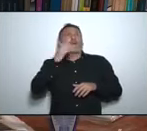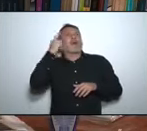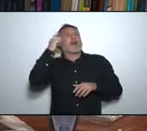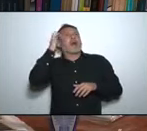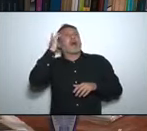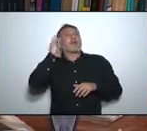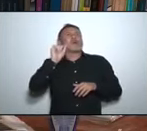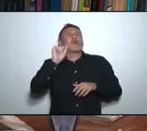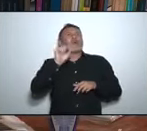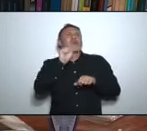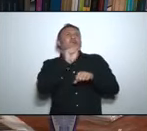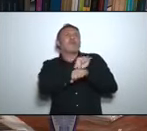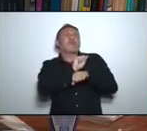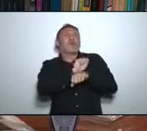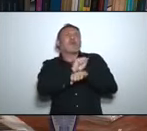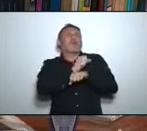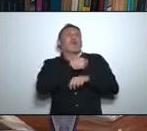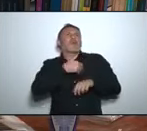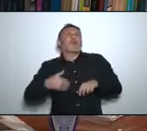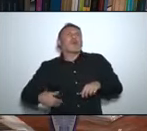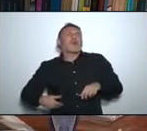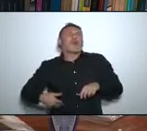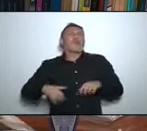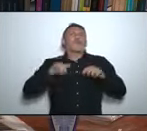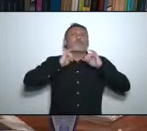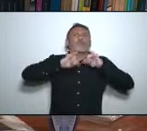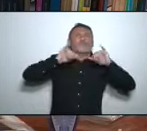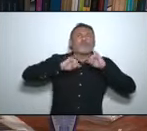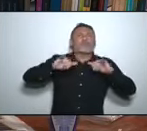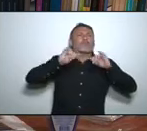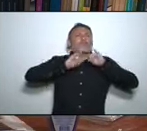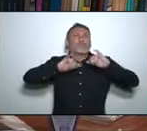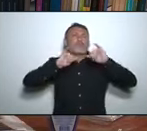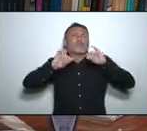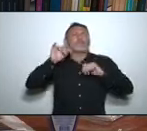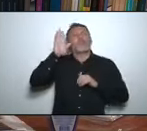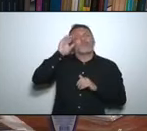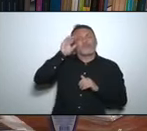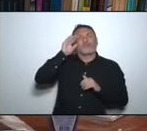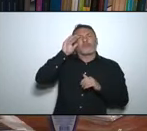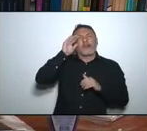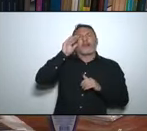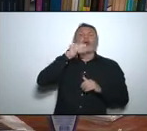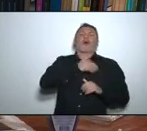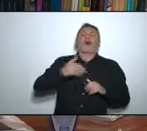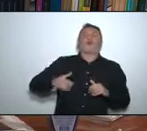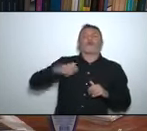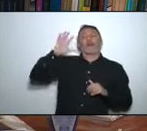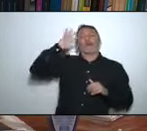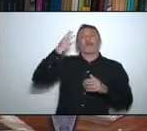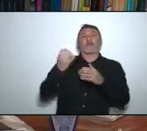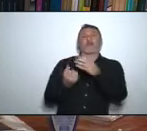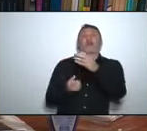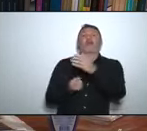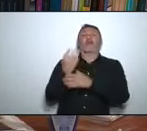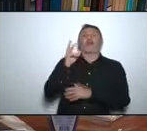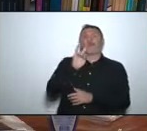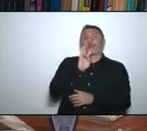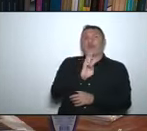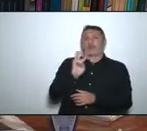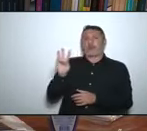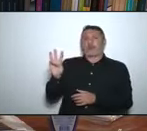fizesse divulgação, pudesse publicar esse boletim. Nós montamos um site coronavírus.es